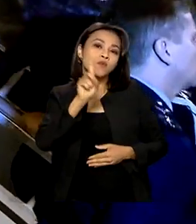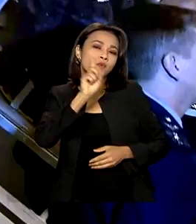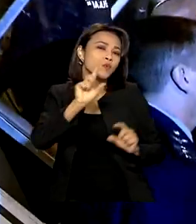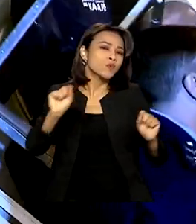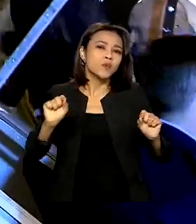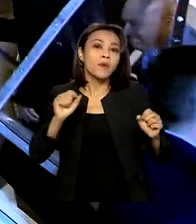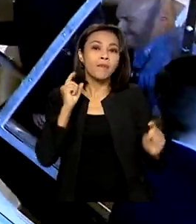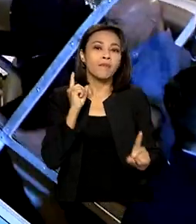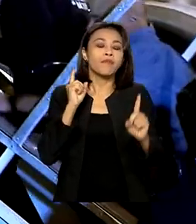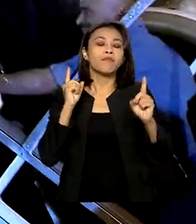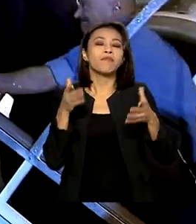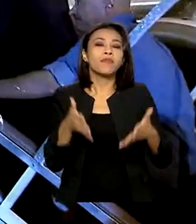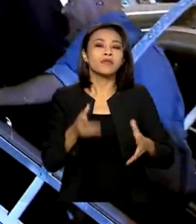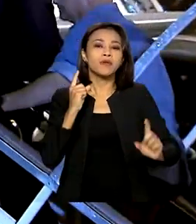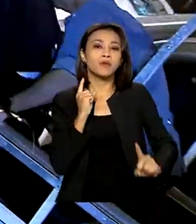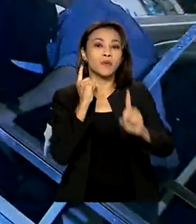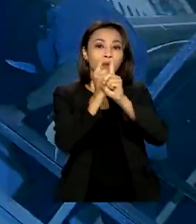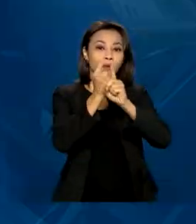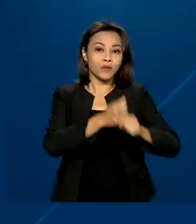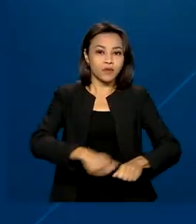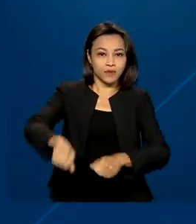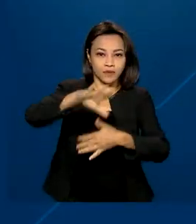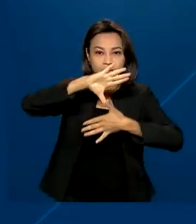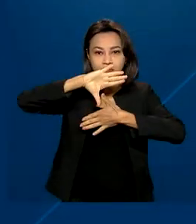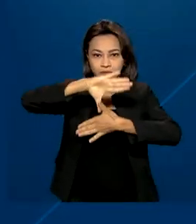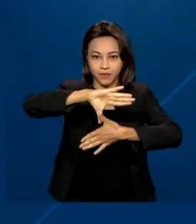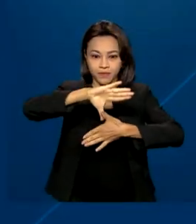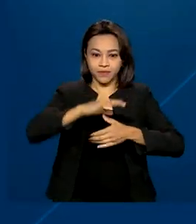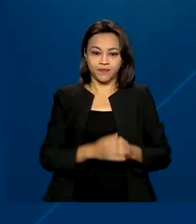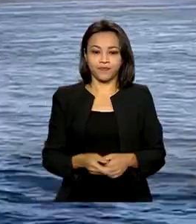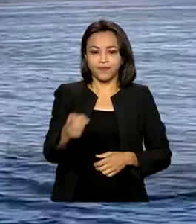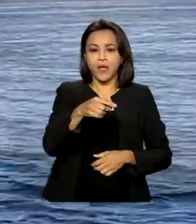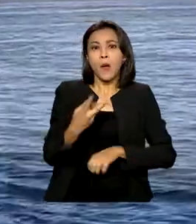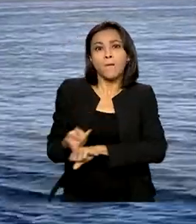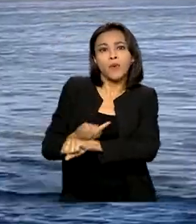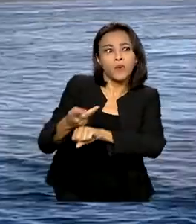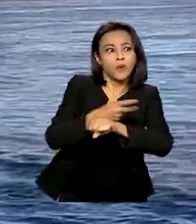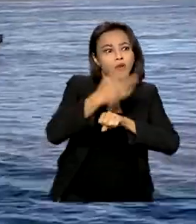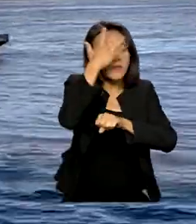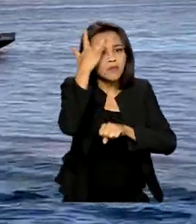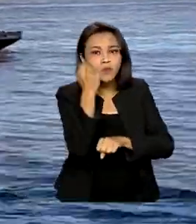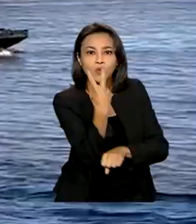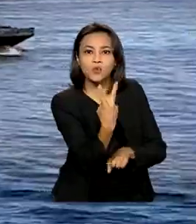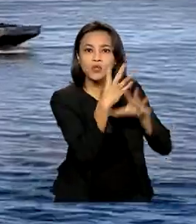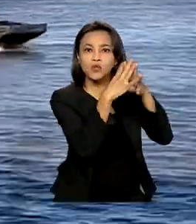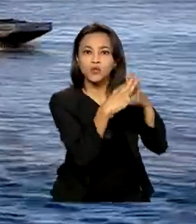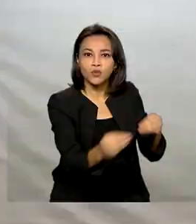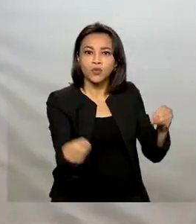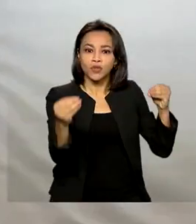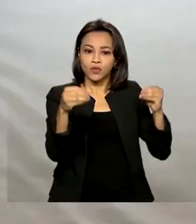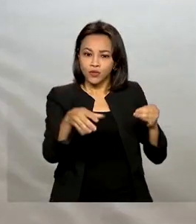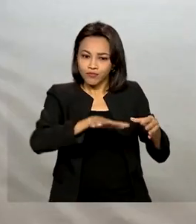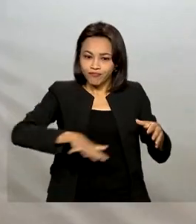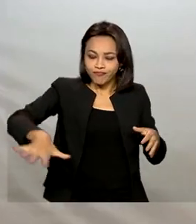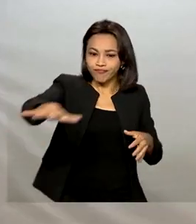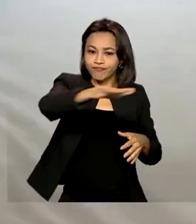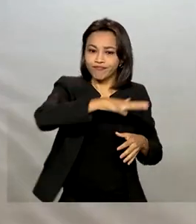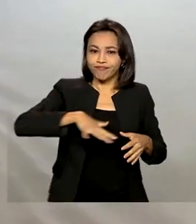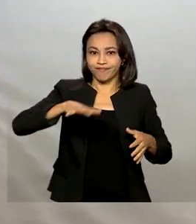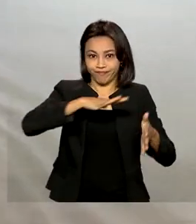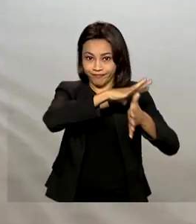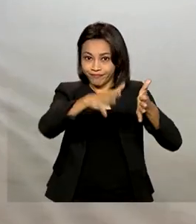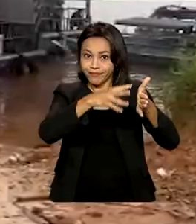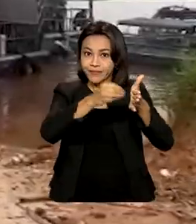participar da Cúpula das Américas. Buscas pelos desaparecidos na Amazônia continuam. Mais de 250